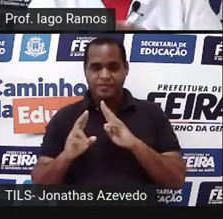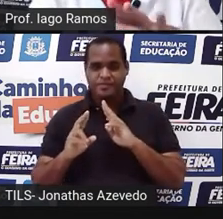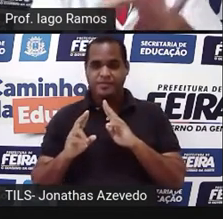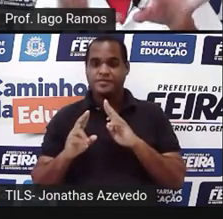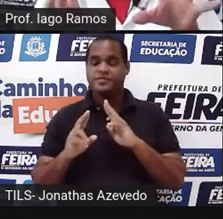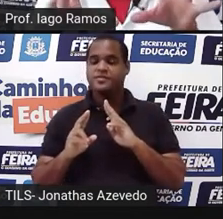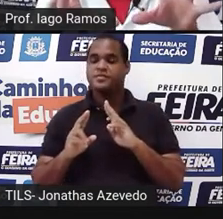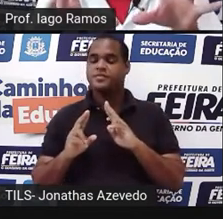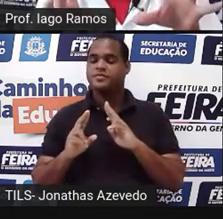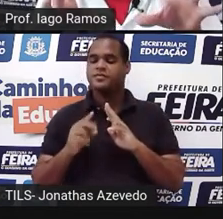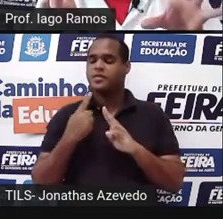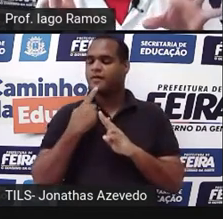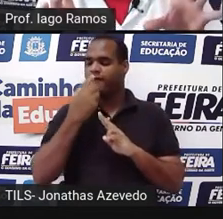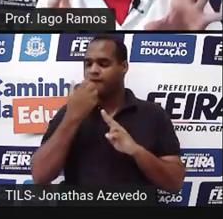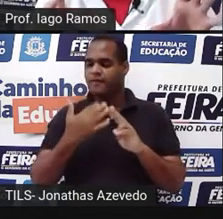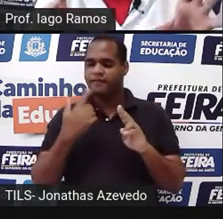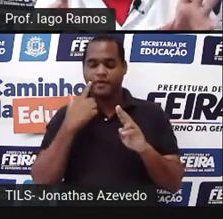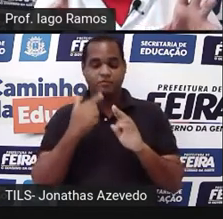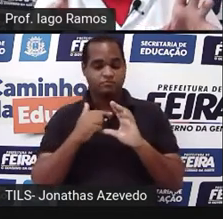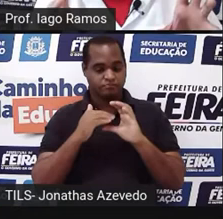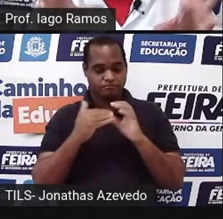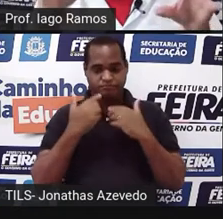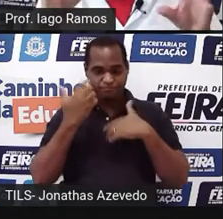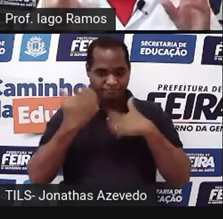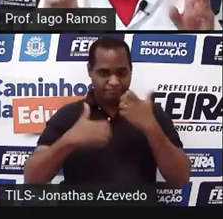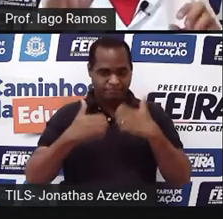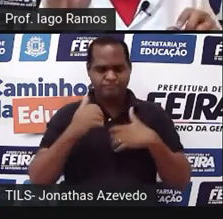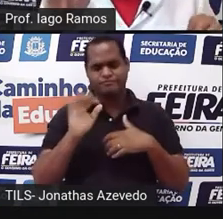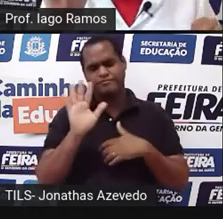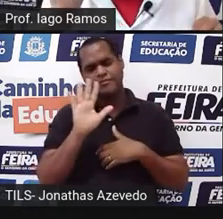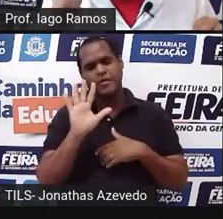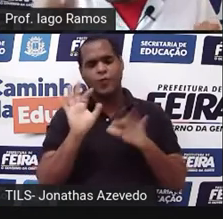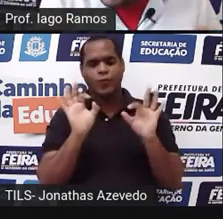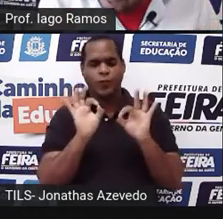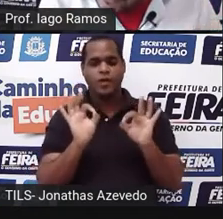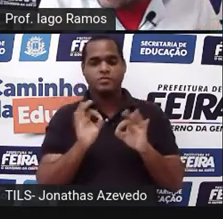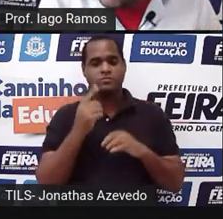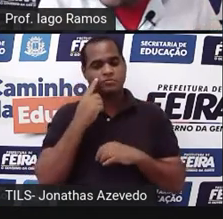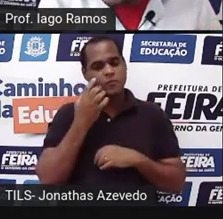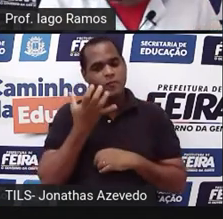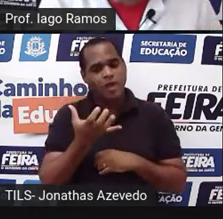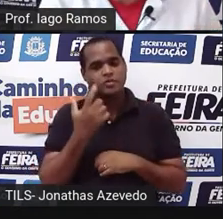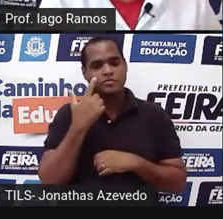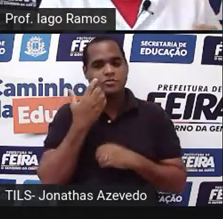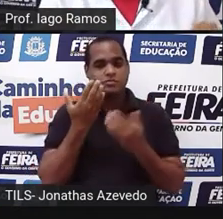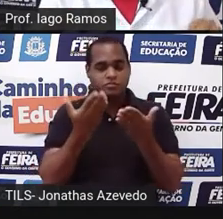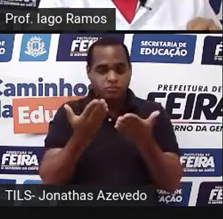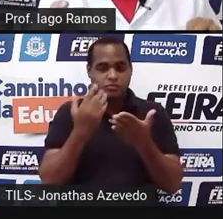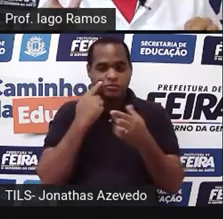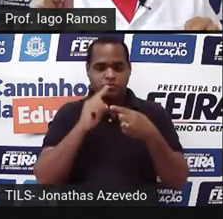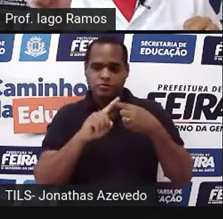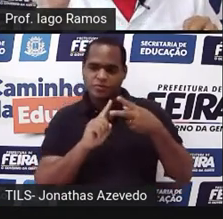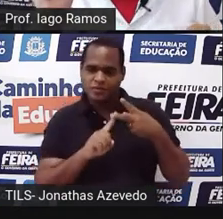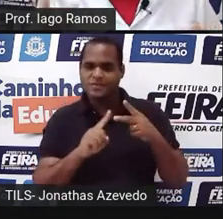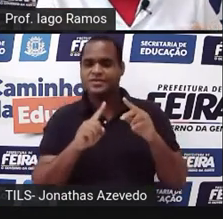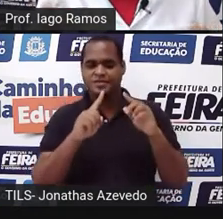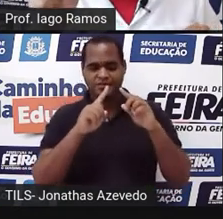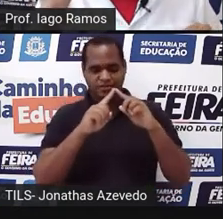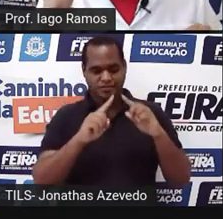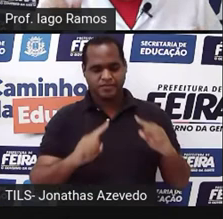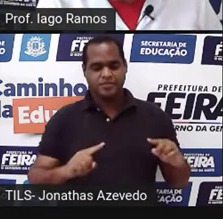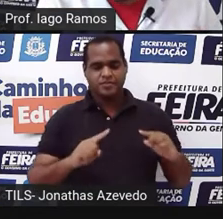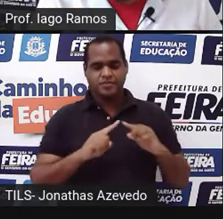E eu não vou fazer nenhum comentário agora, eu só quero que você olhe para essas duas figuras e